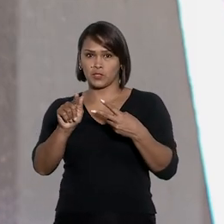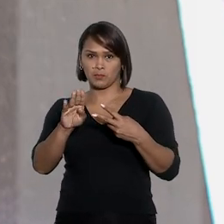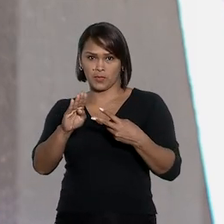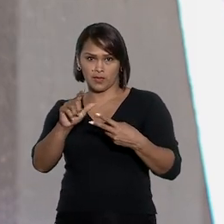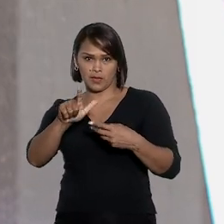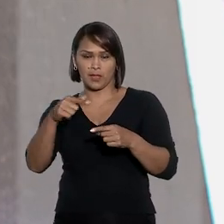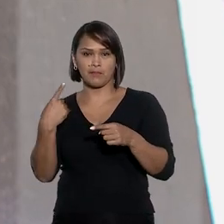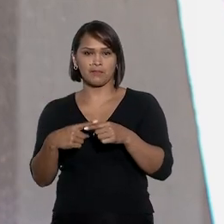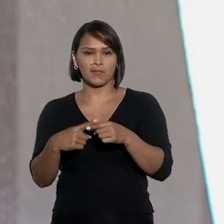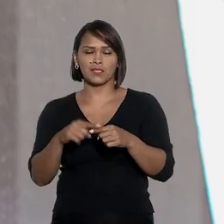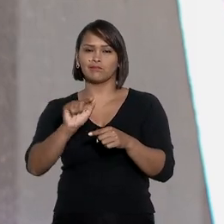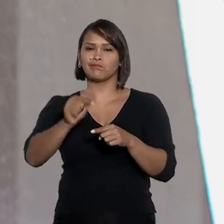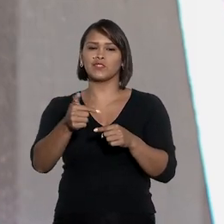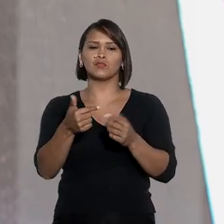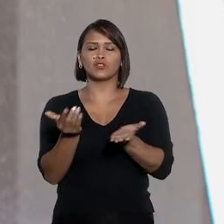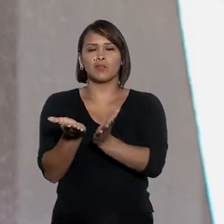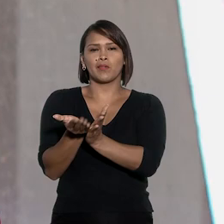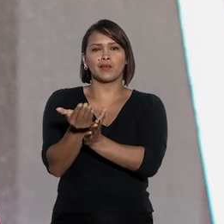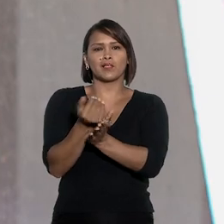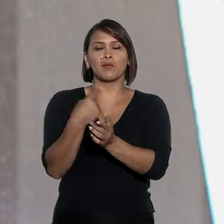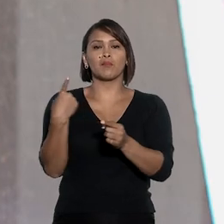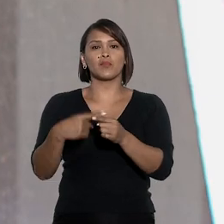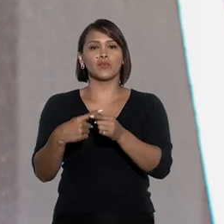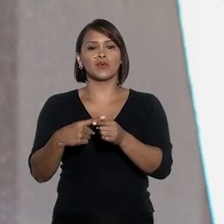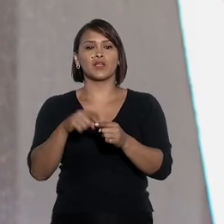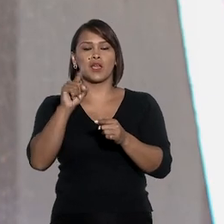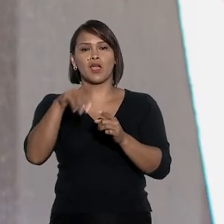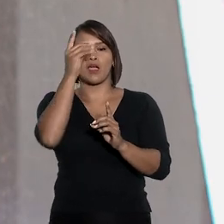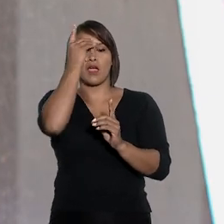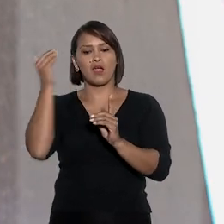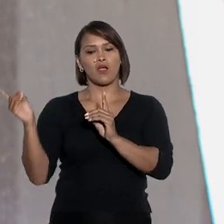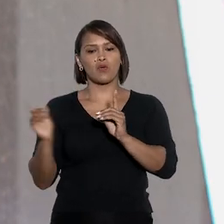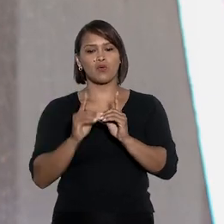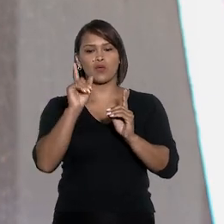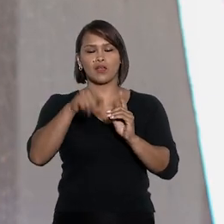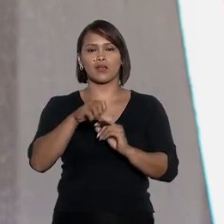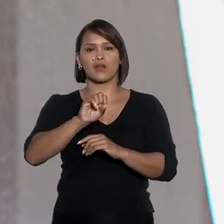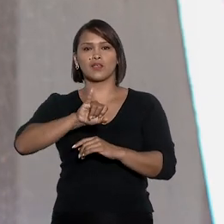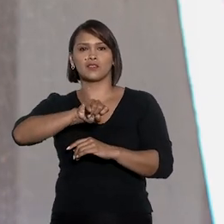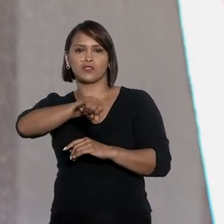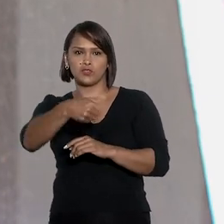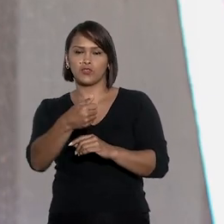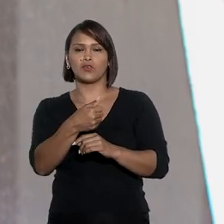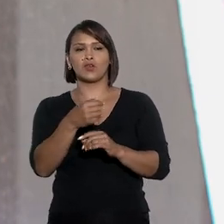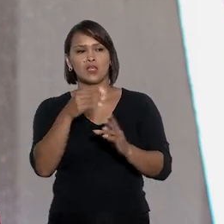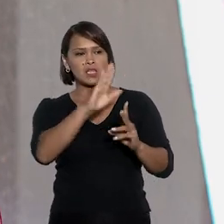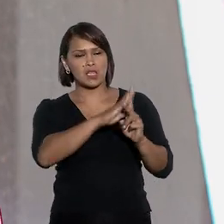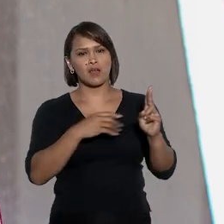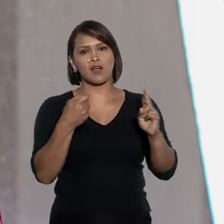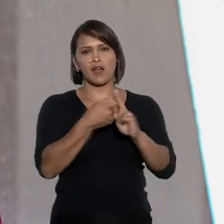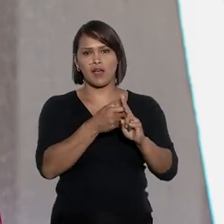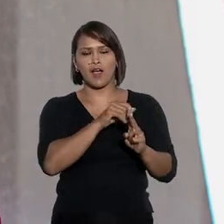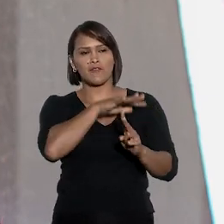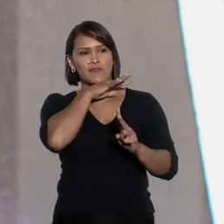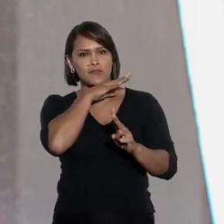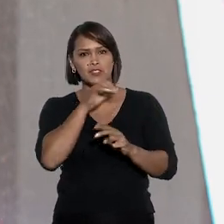PGBL, mas não sobre o resgate, o que levou o contribuinte a recorrer ao STJ. A Fazenda Nacional também